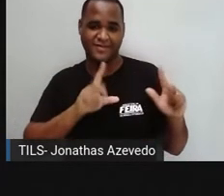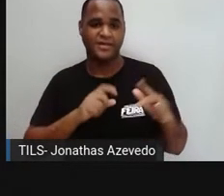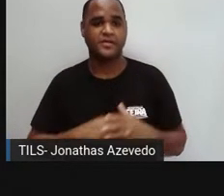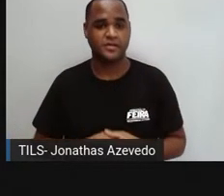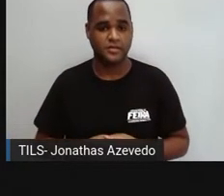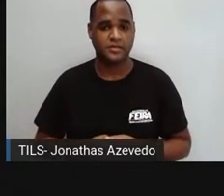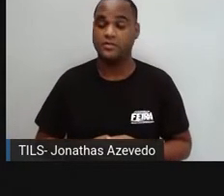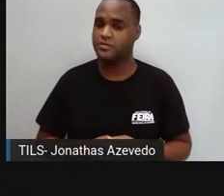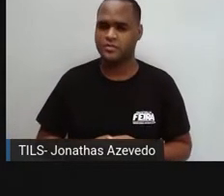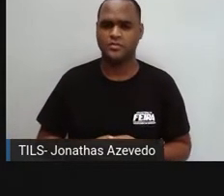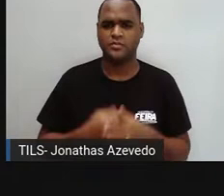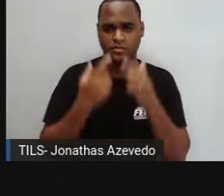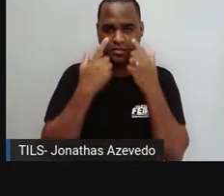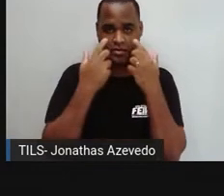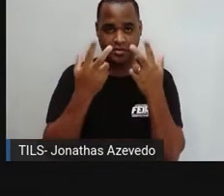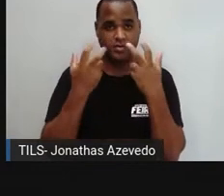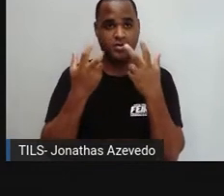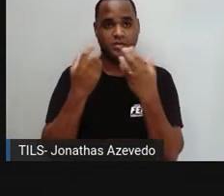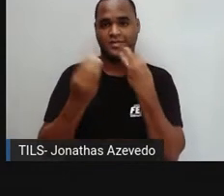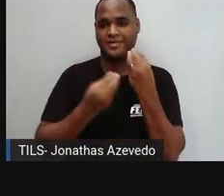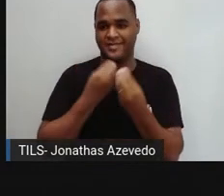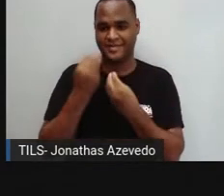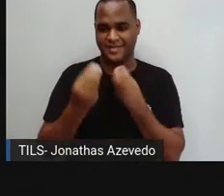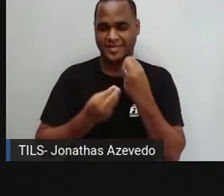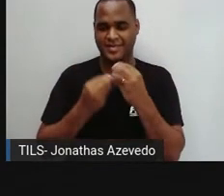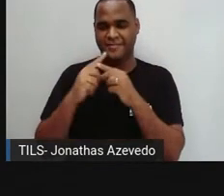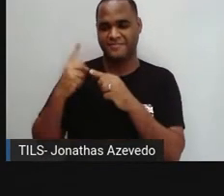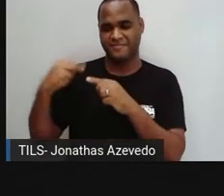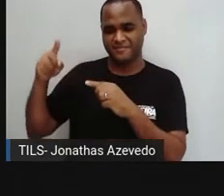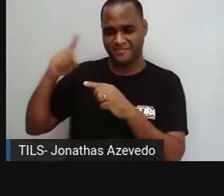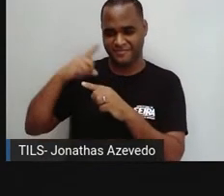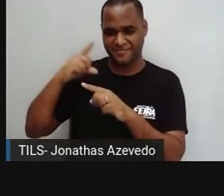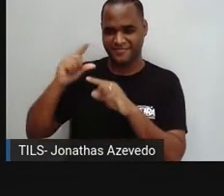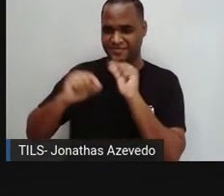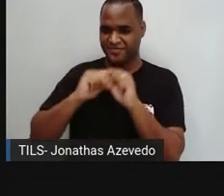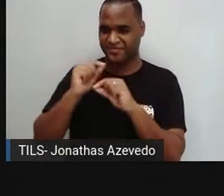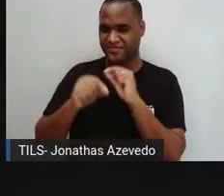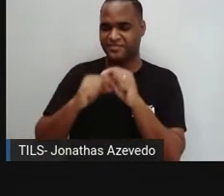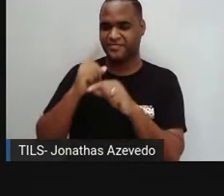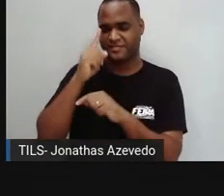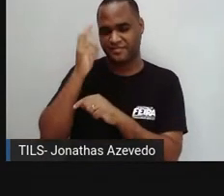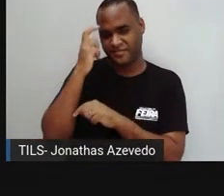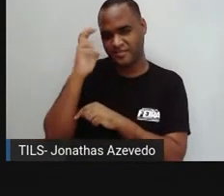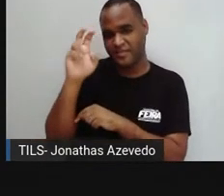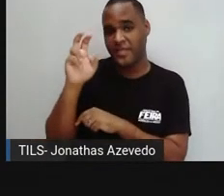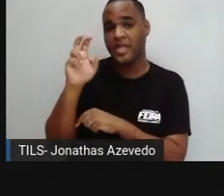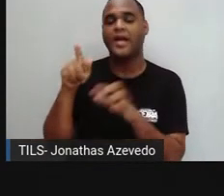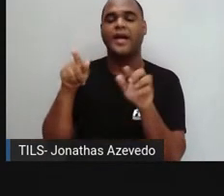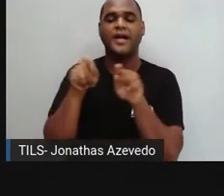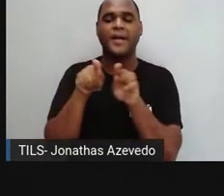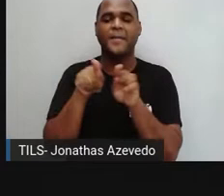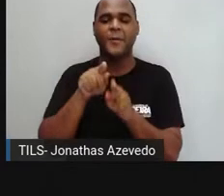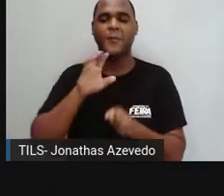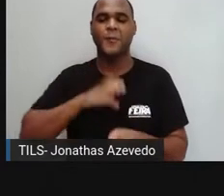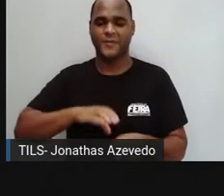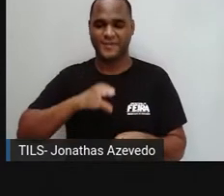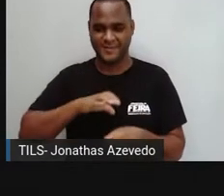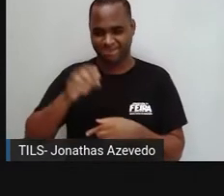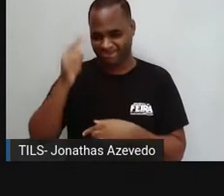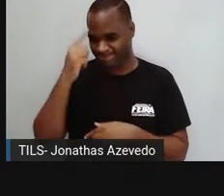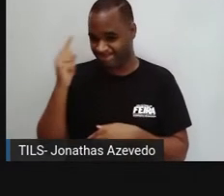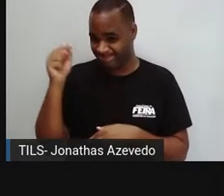percebe aí como uma das maiores heranças em relação à cultura, né? E aquilo que os portugueses